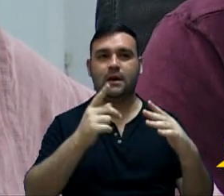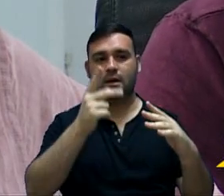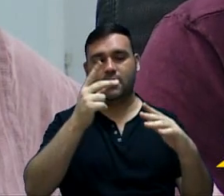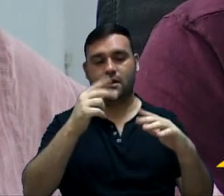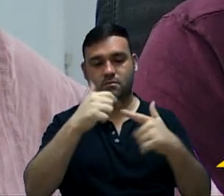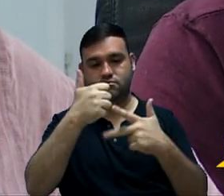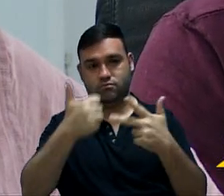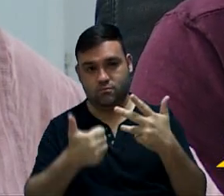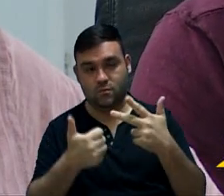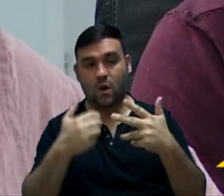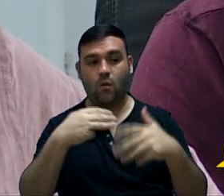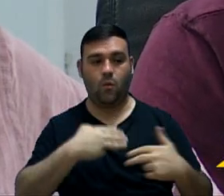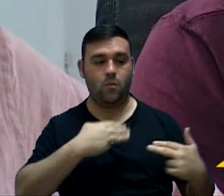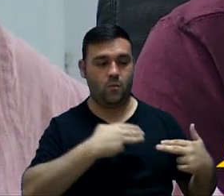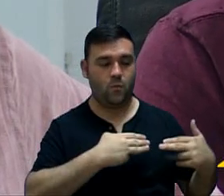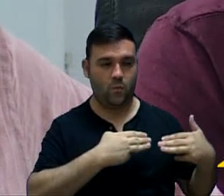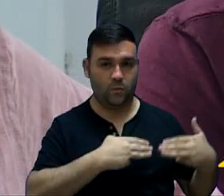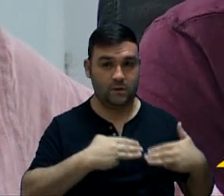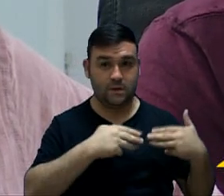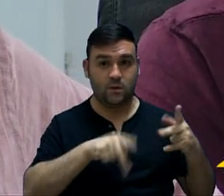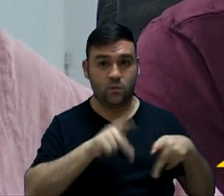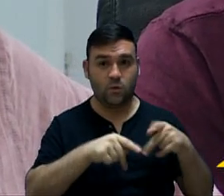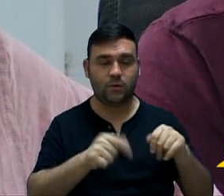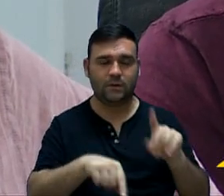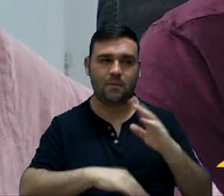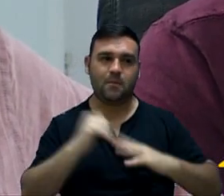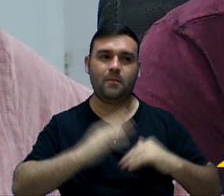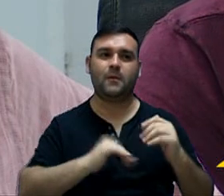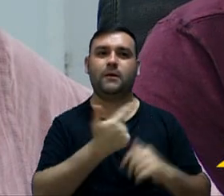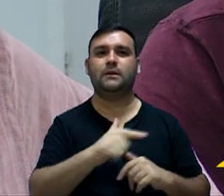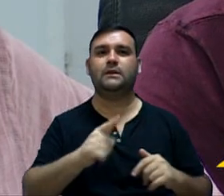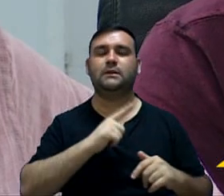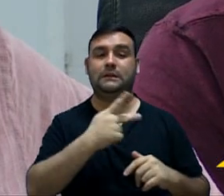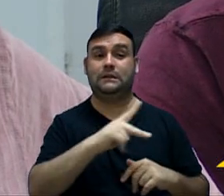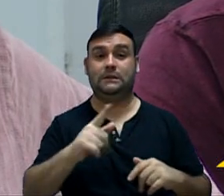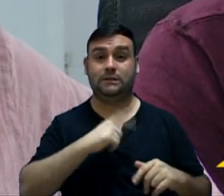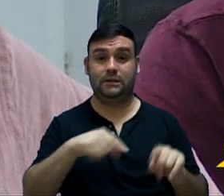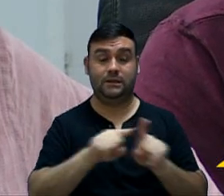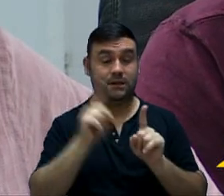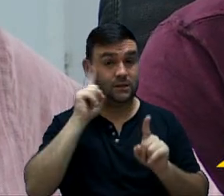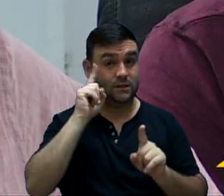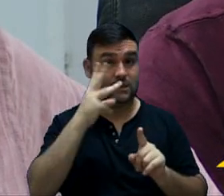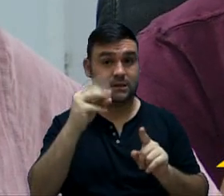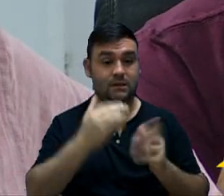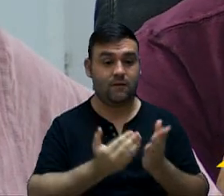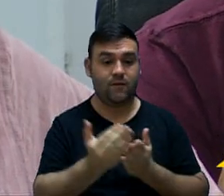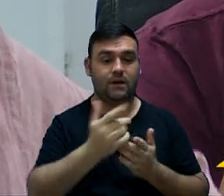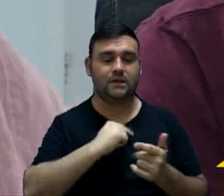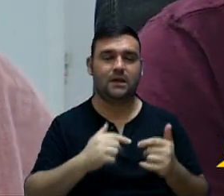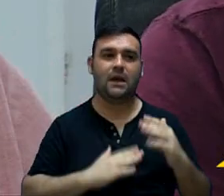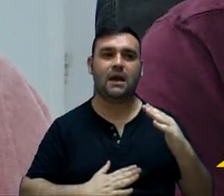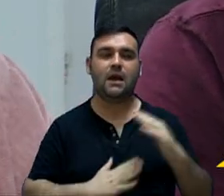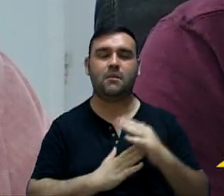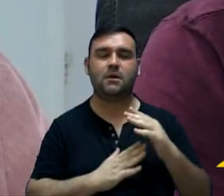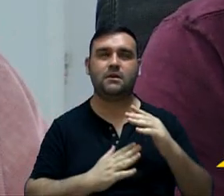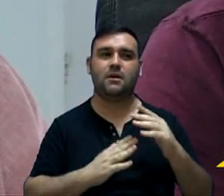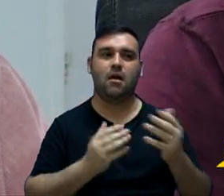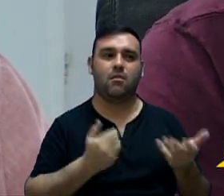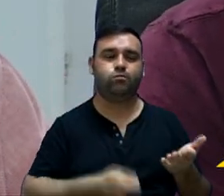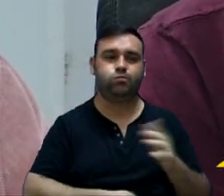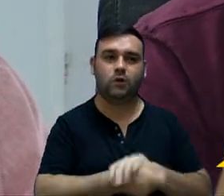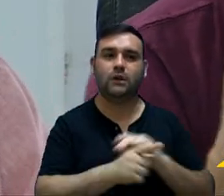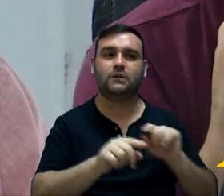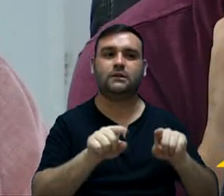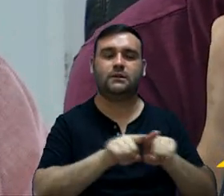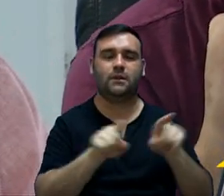Ministério Público promoverão, por ato próprio e nos montantes necessários, nos 30 dias subsequentes, limitação de empenho e movimentação